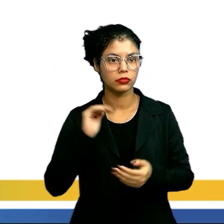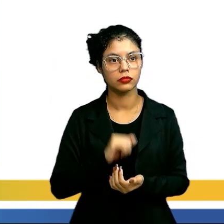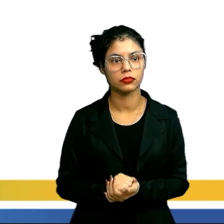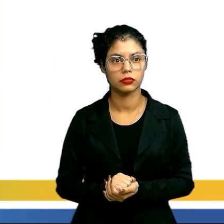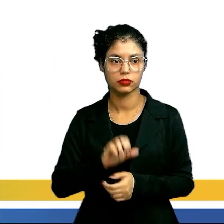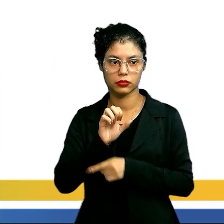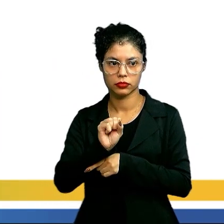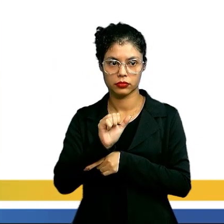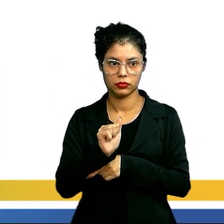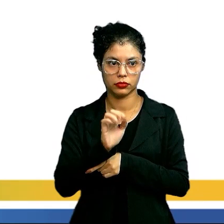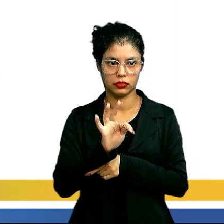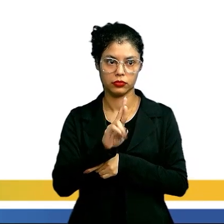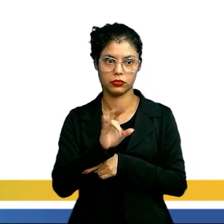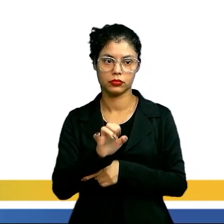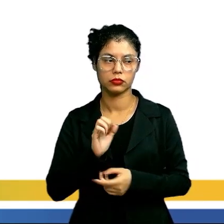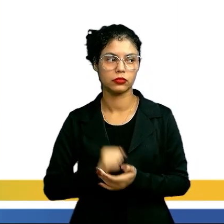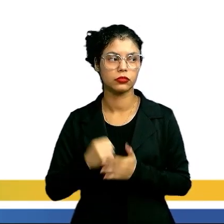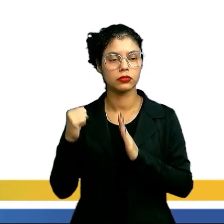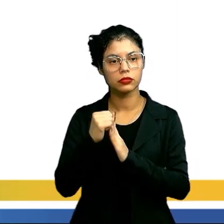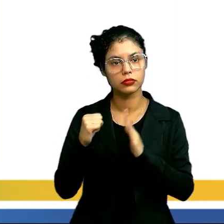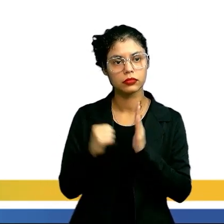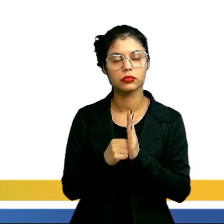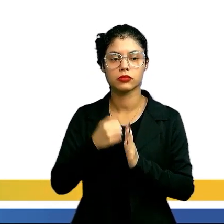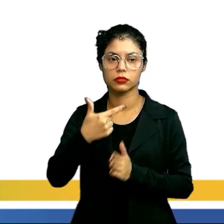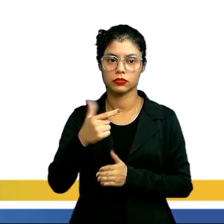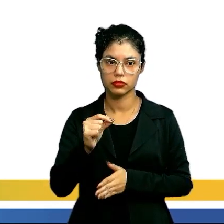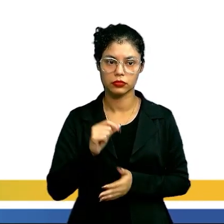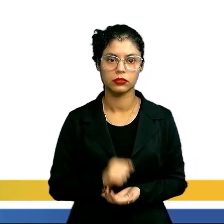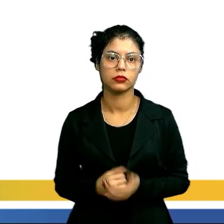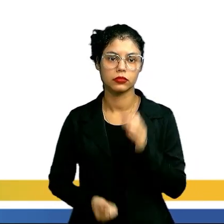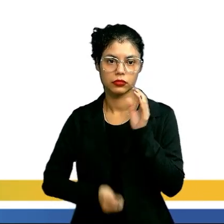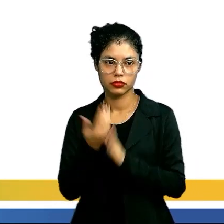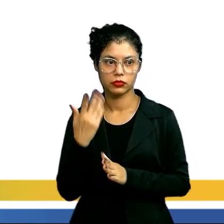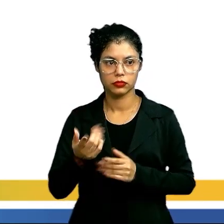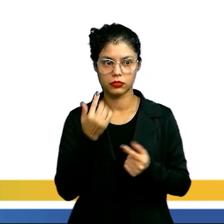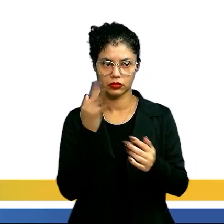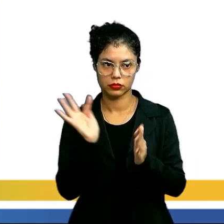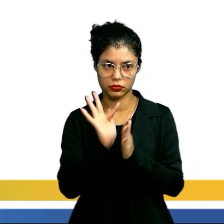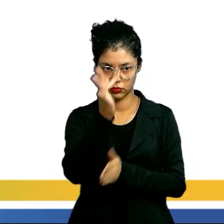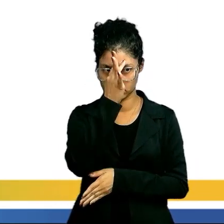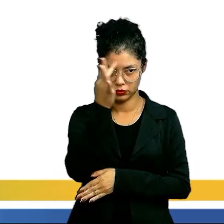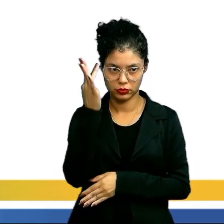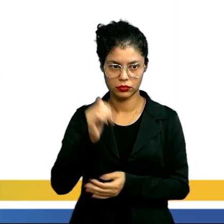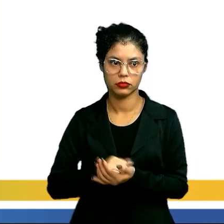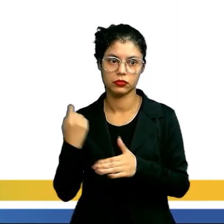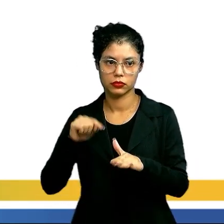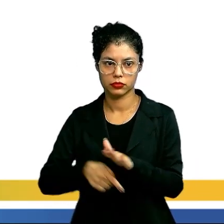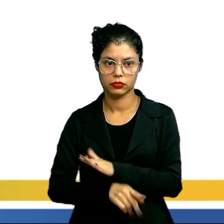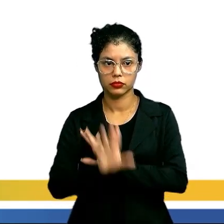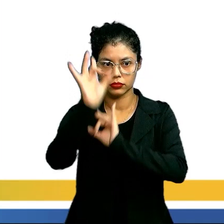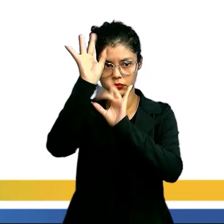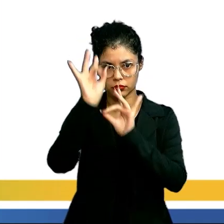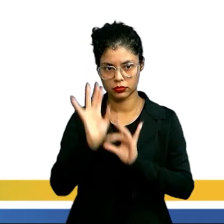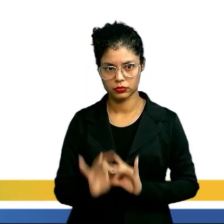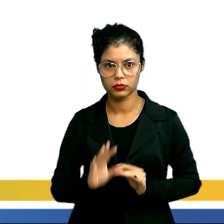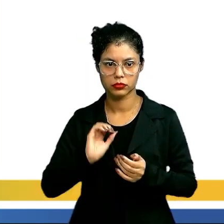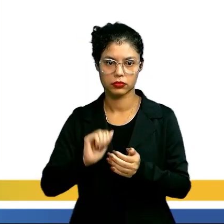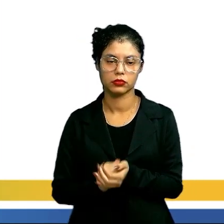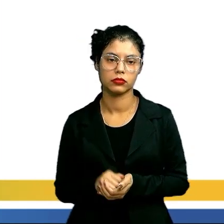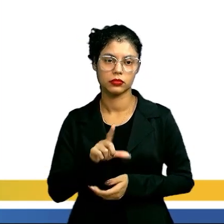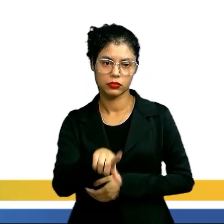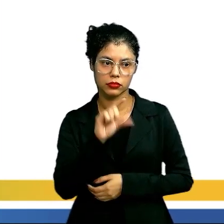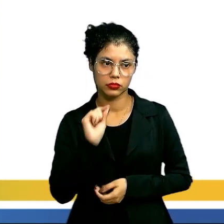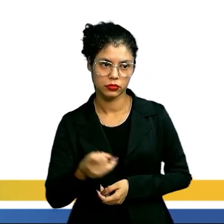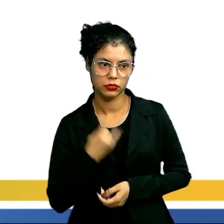Satre, ou Jean Paul Satre, que viveu no século XX, criou uma filosofia profundamente existencialista